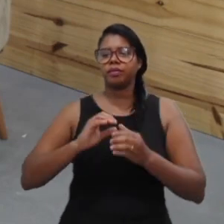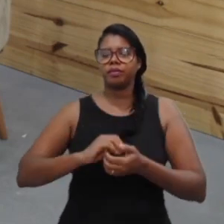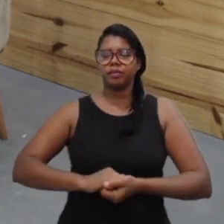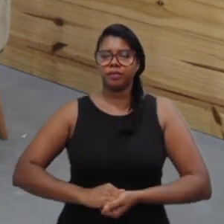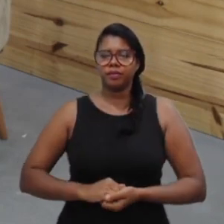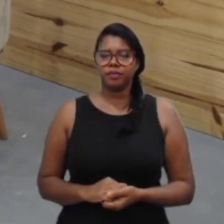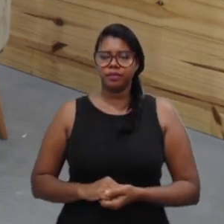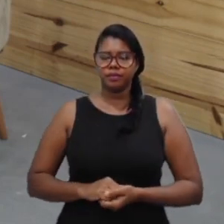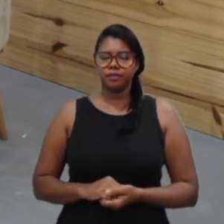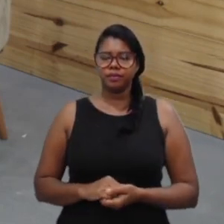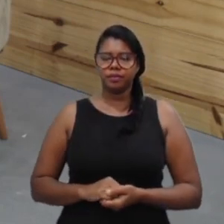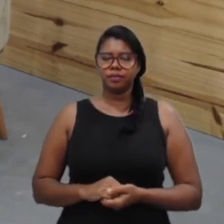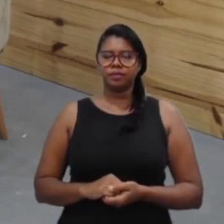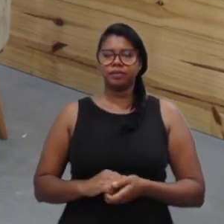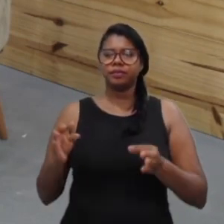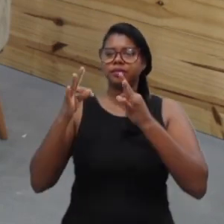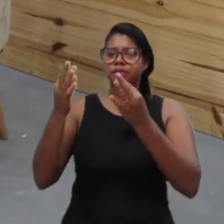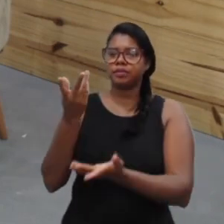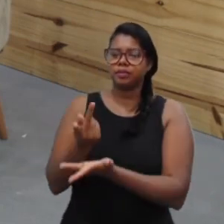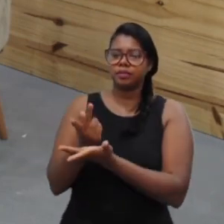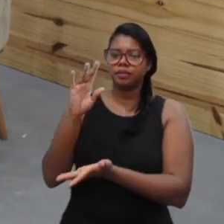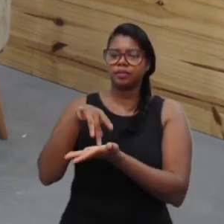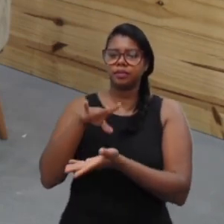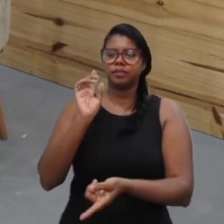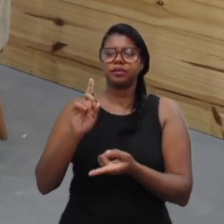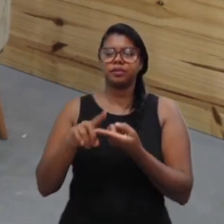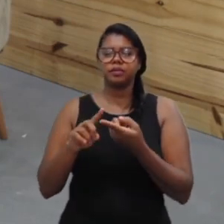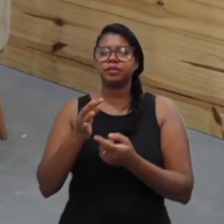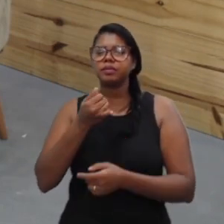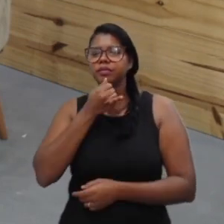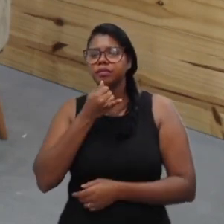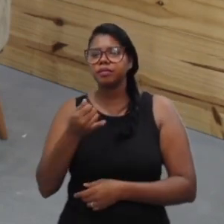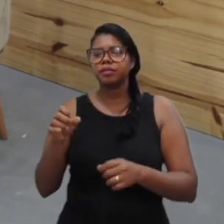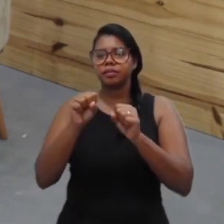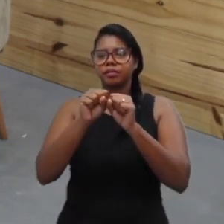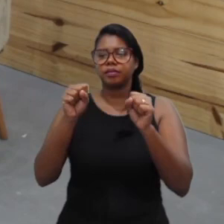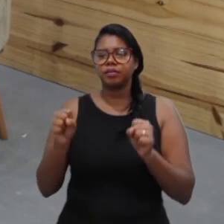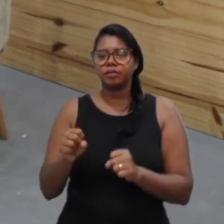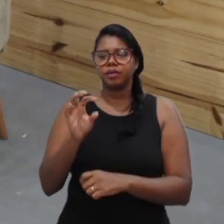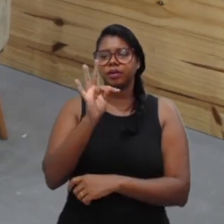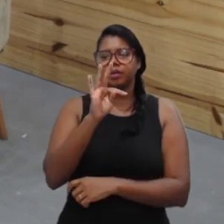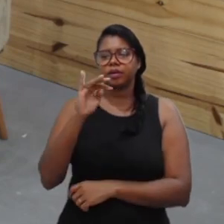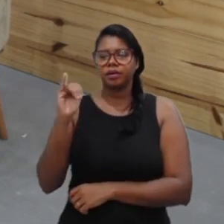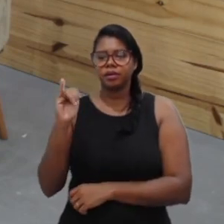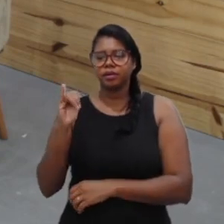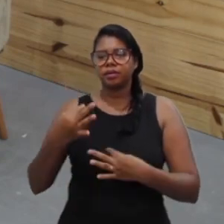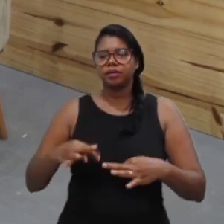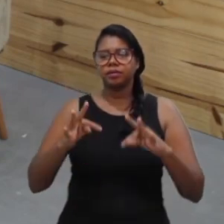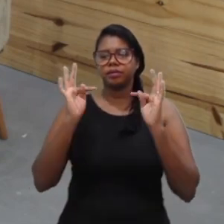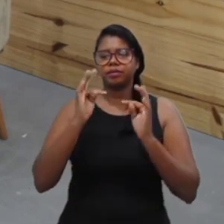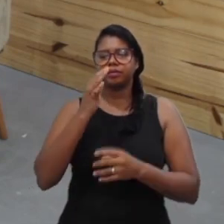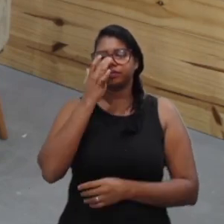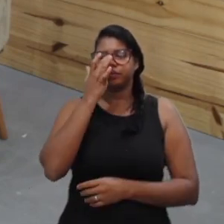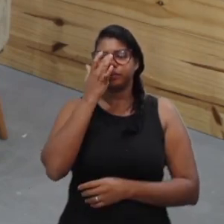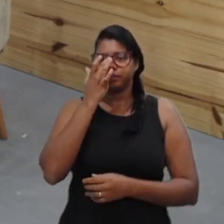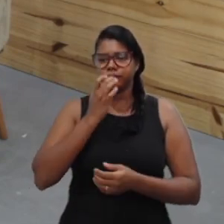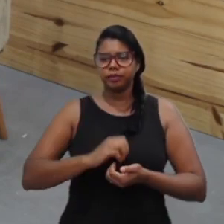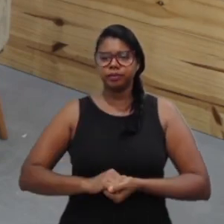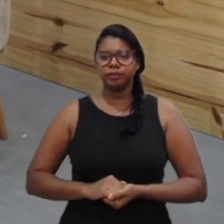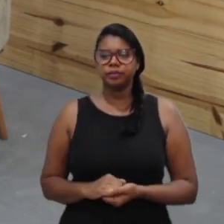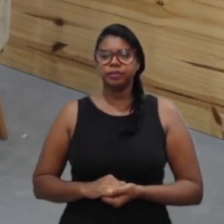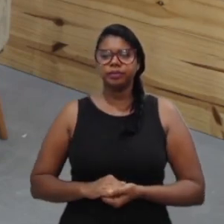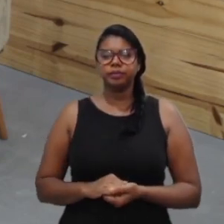todo o suporte através de sistemas de TI bem integrados. É isso.